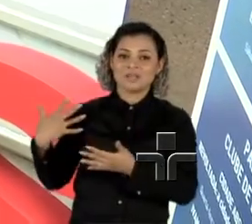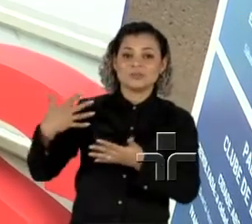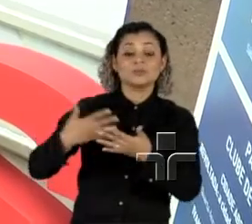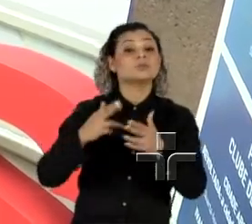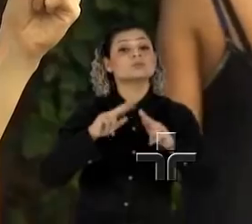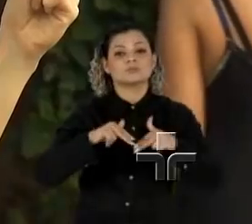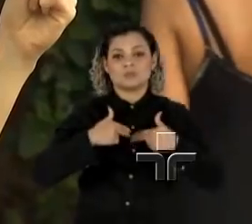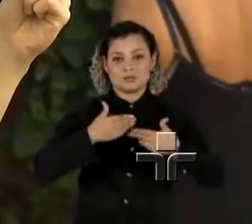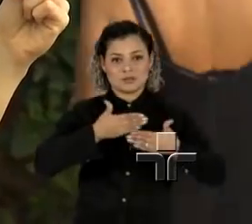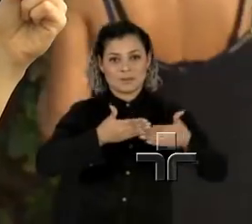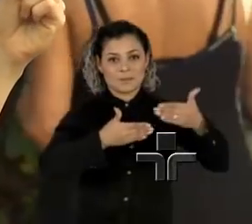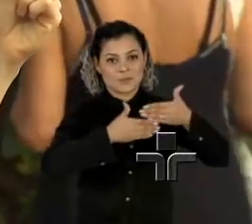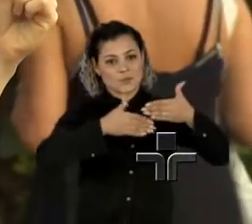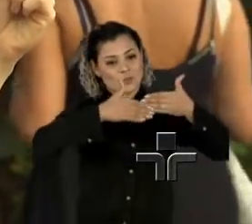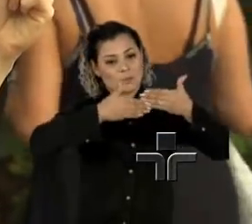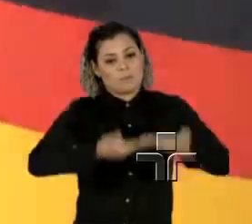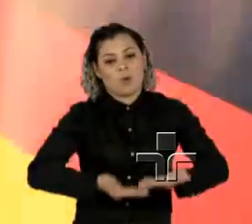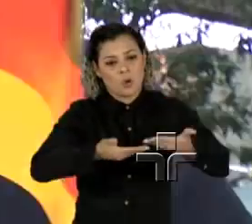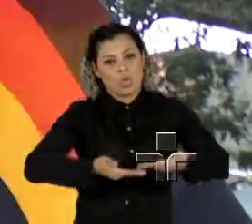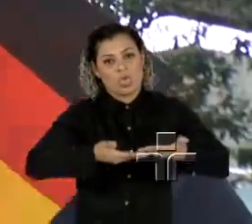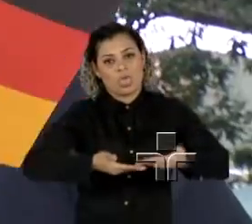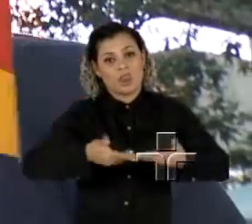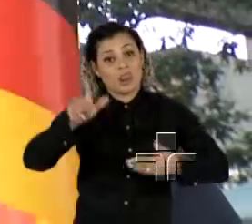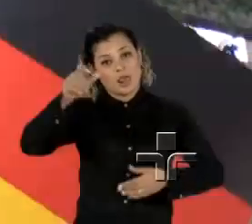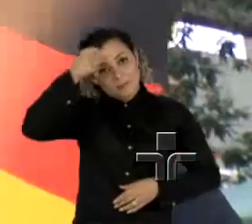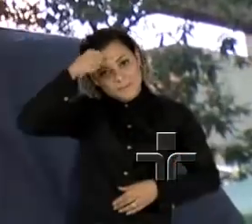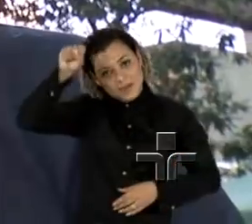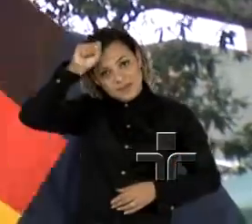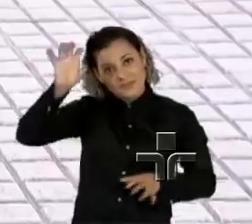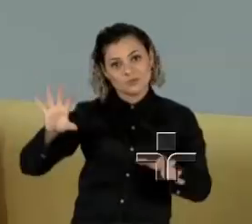do Muro de Berlim e a reunificação do país.